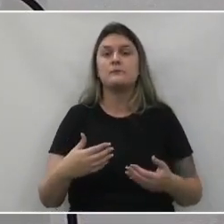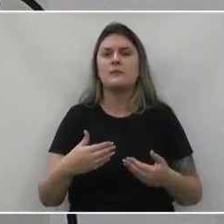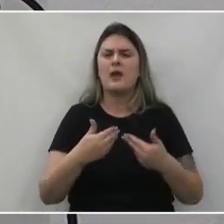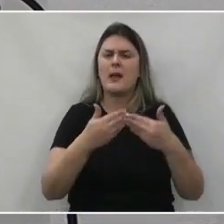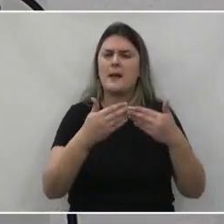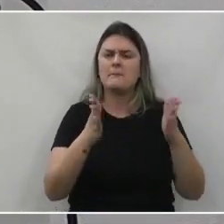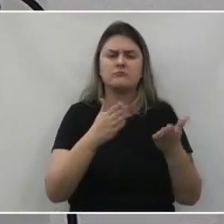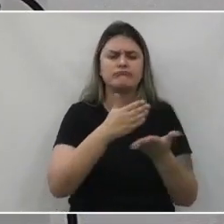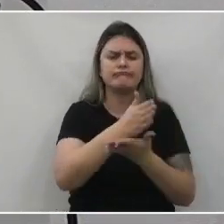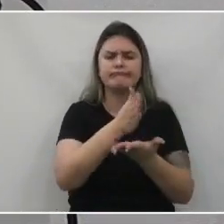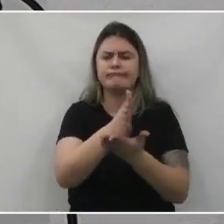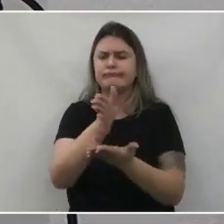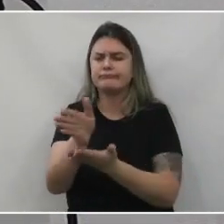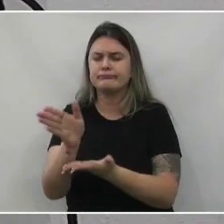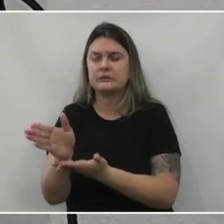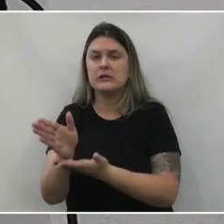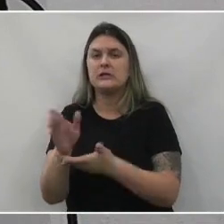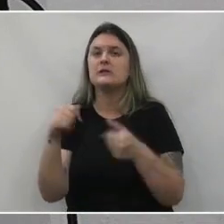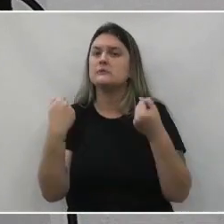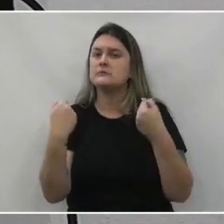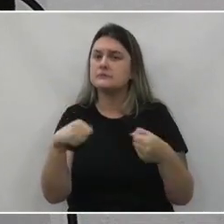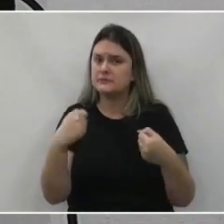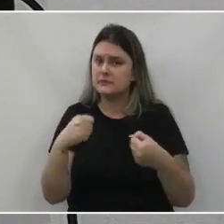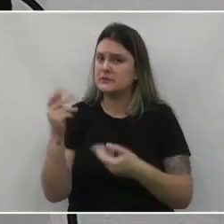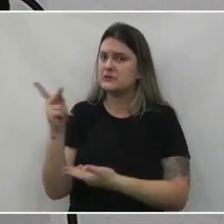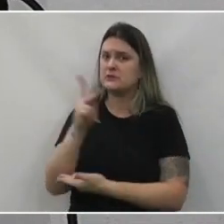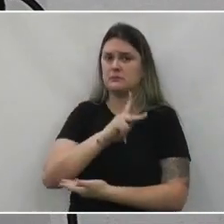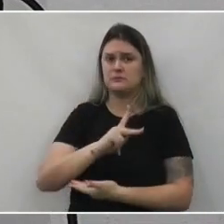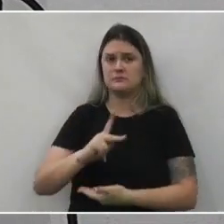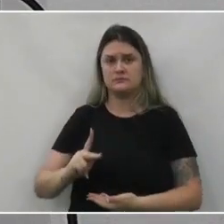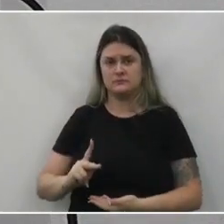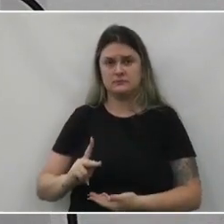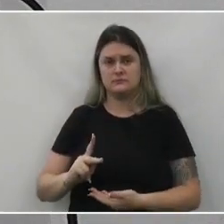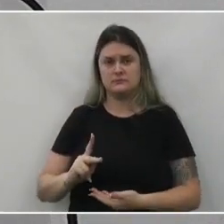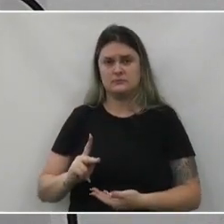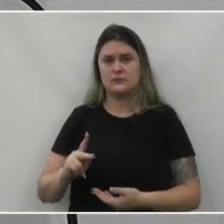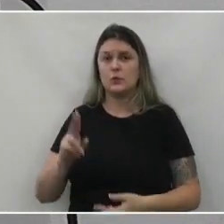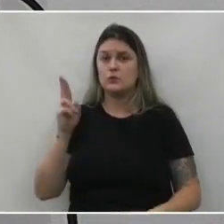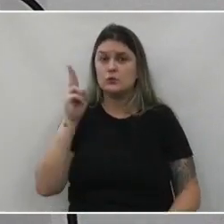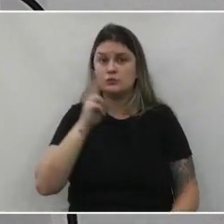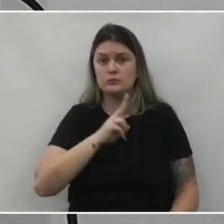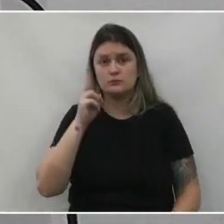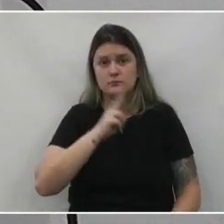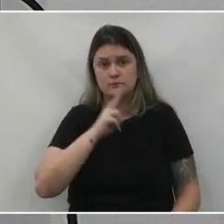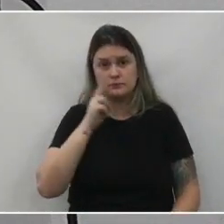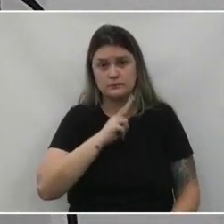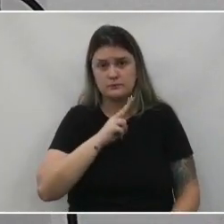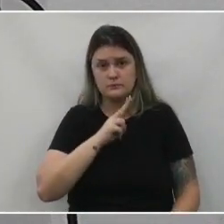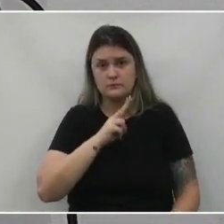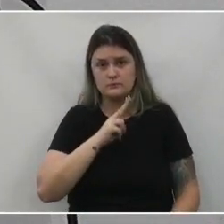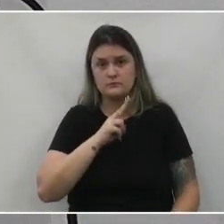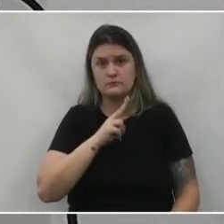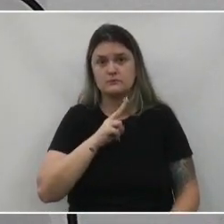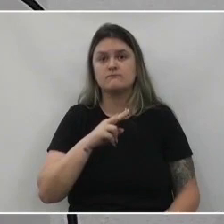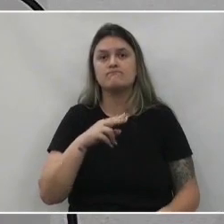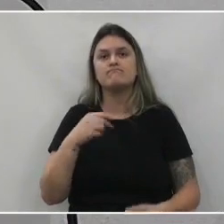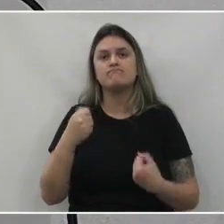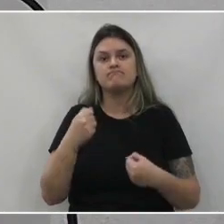um leque muito grande e que é necessário, senhor presidente, medidas urgentes para